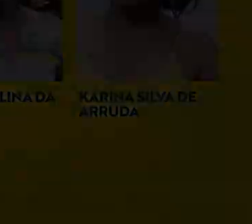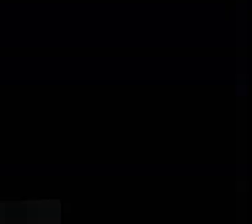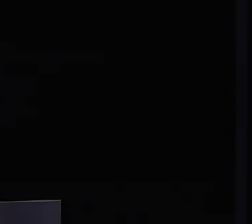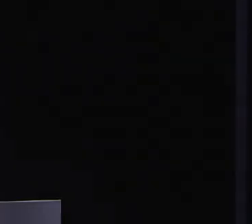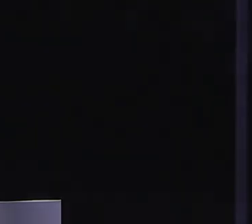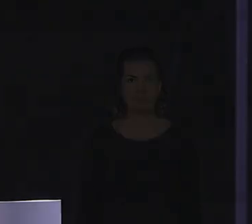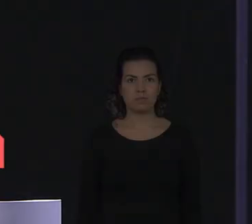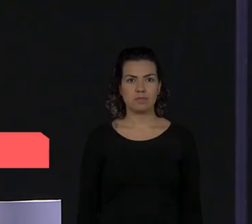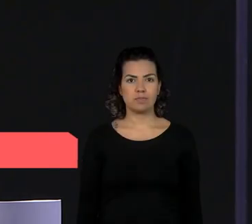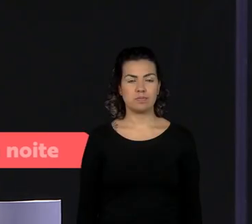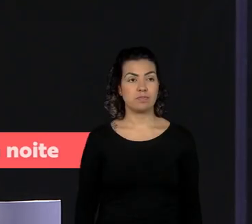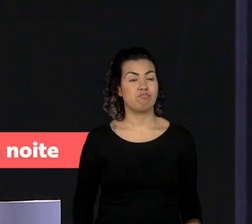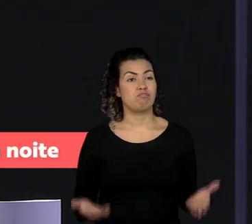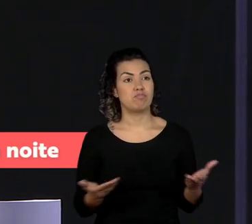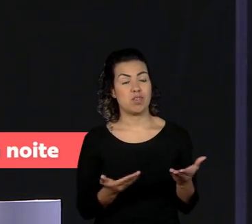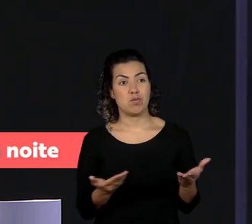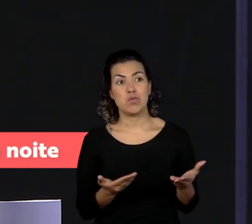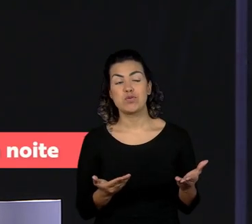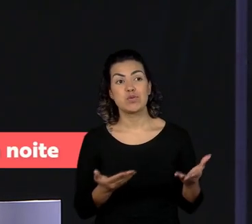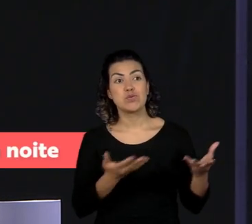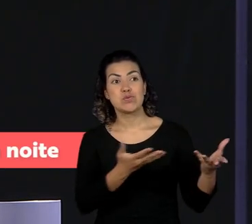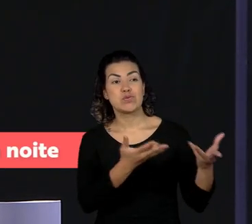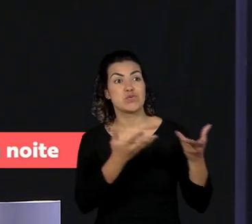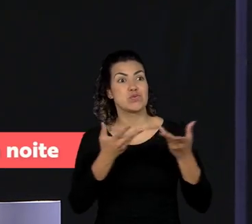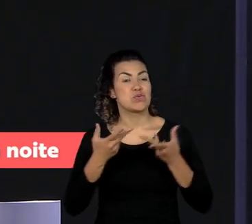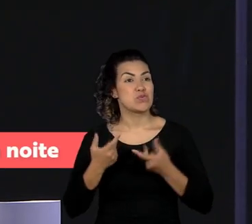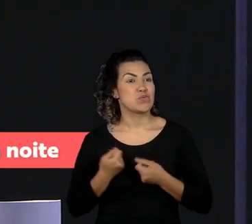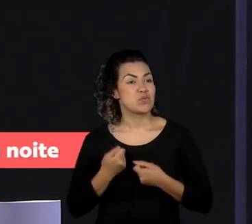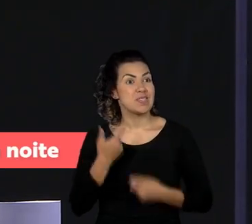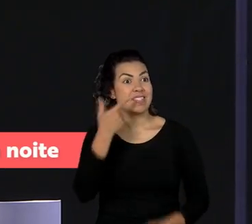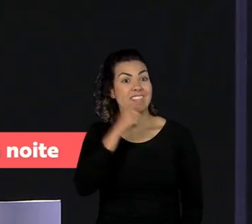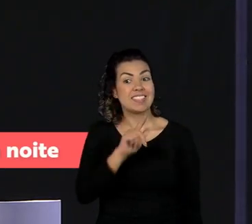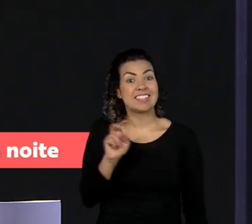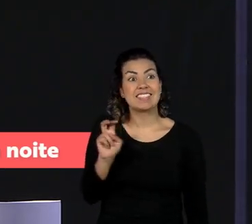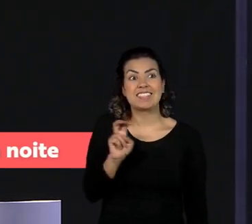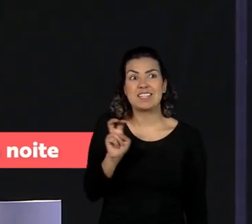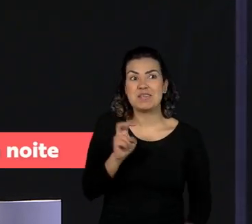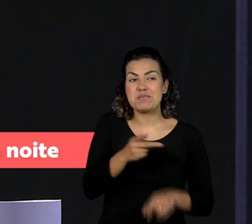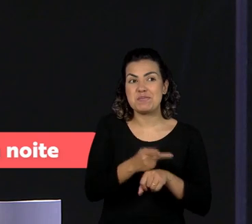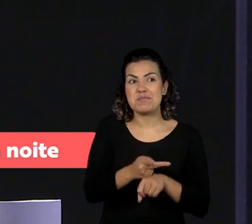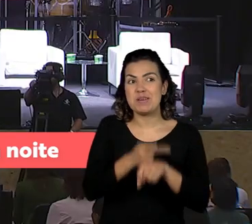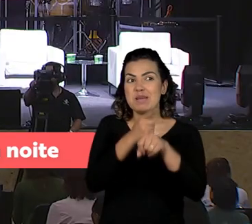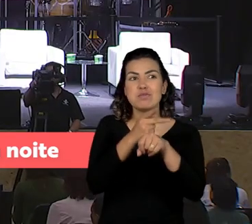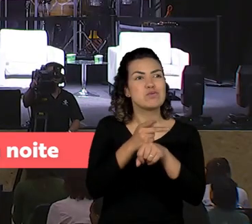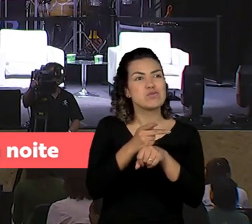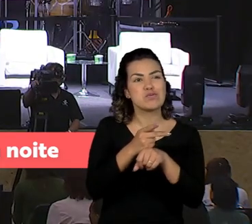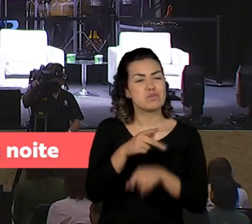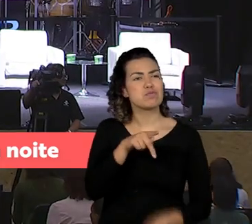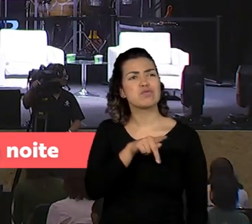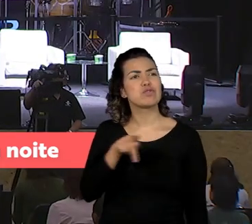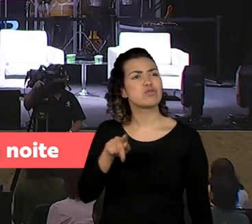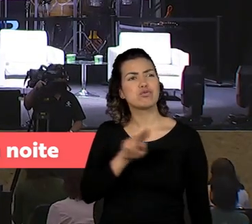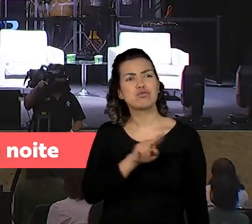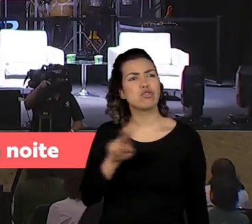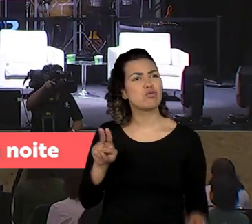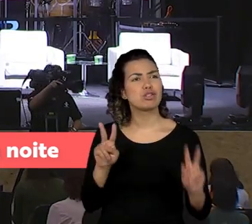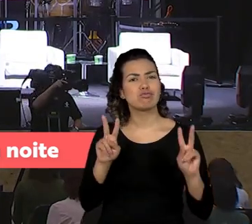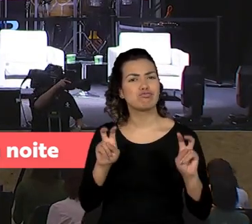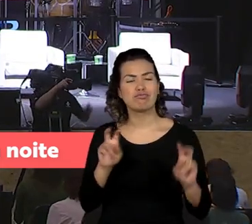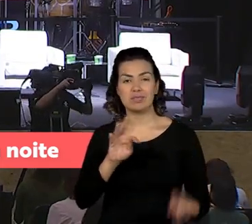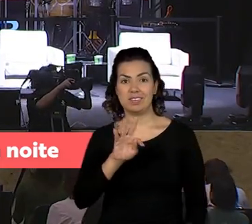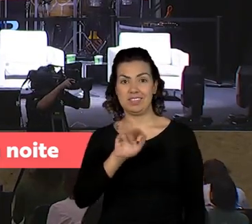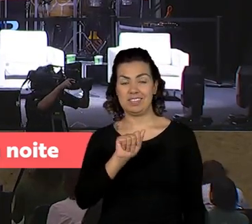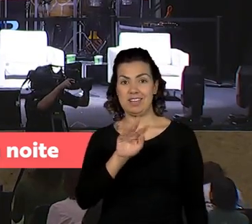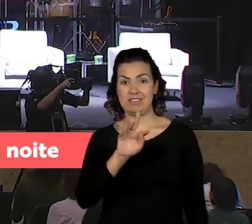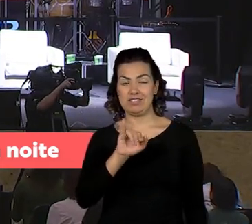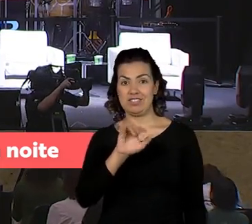E eu vou chamar agora para receber o quinto lugar, a professora Tatiana Galante de Sá,